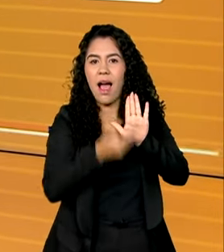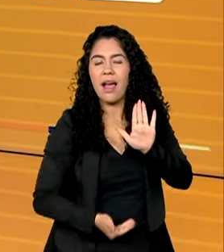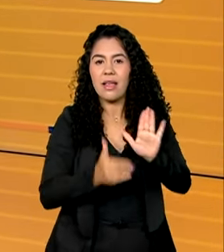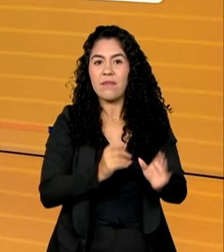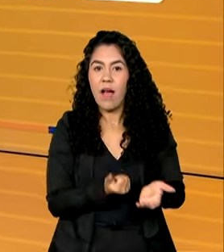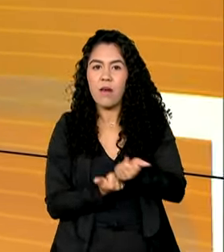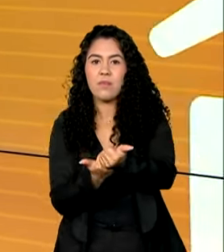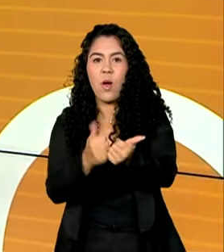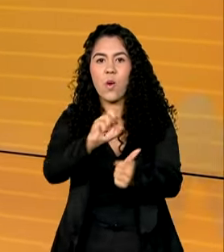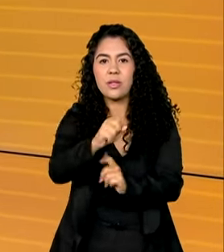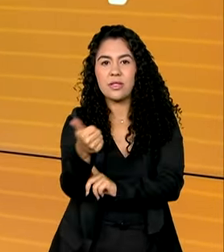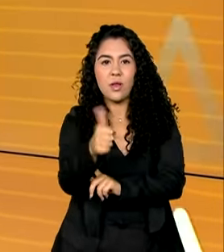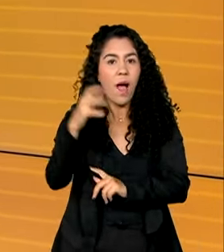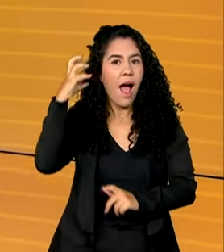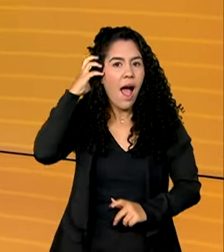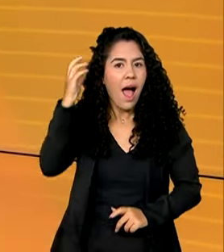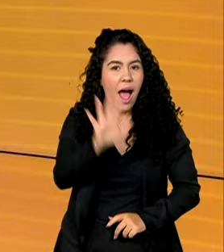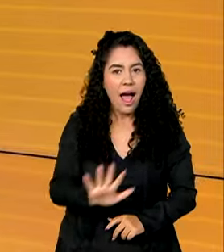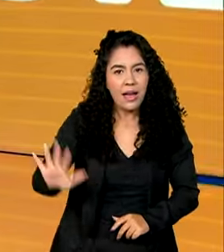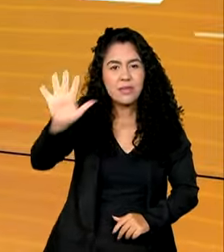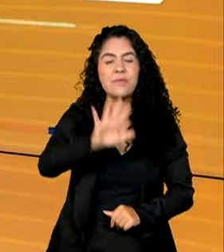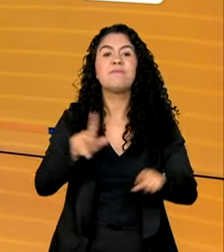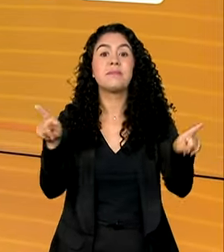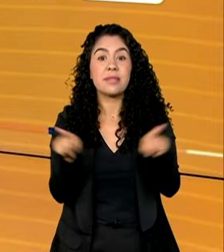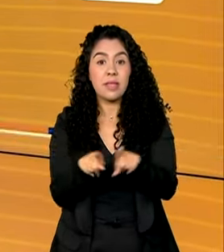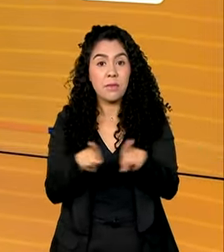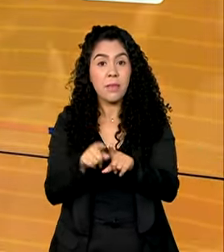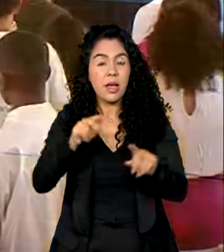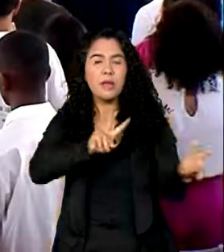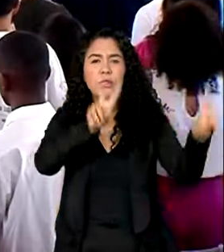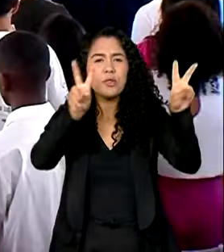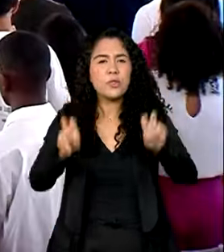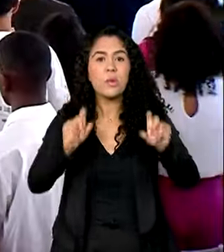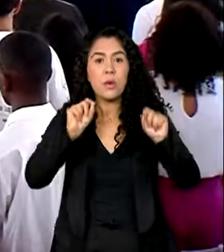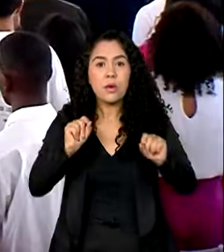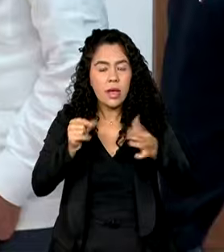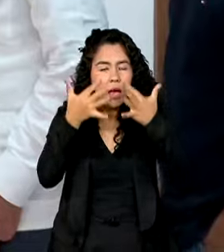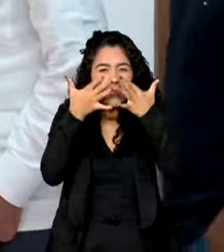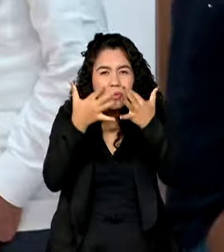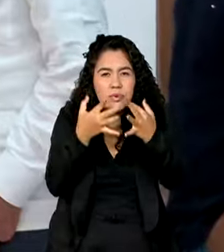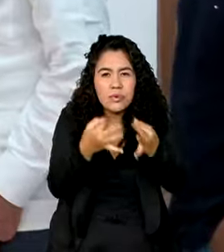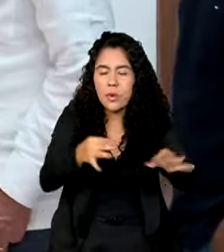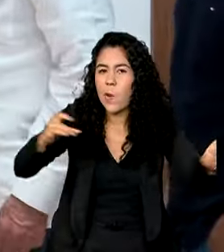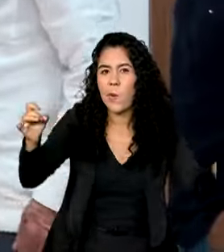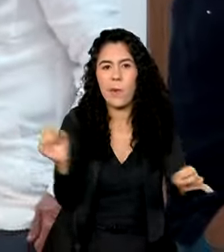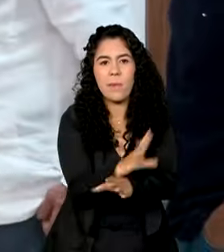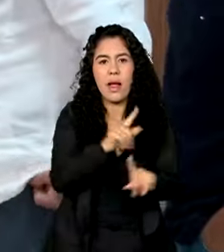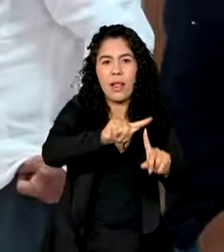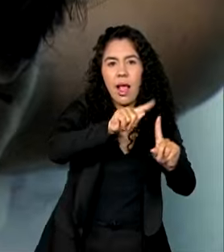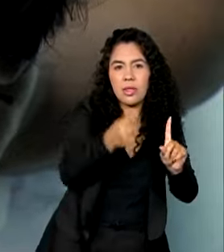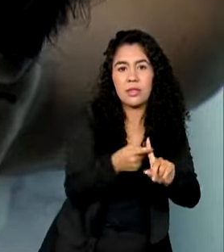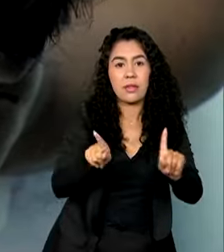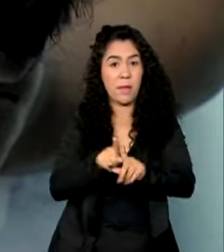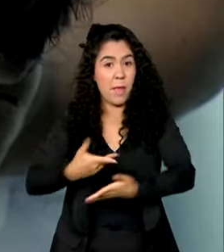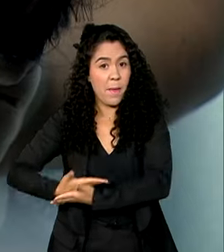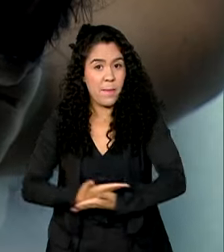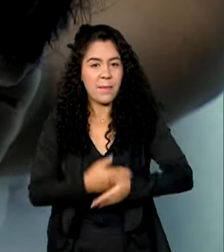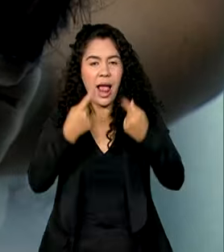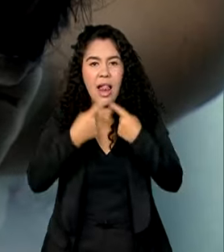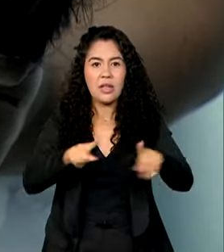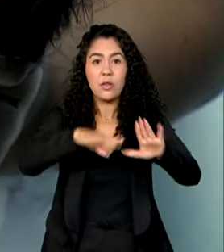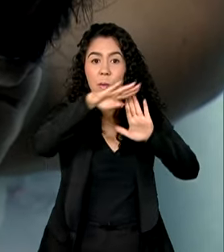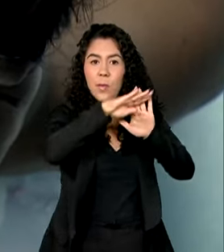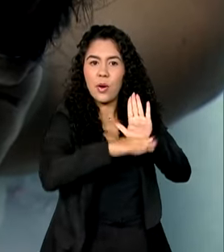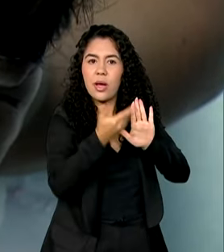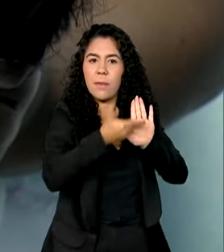rádios comunitárias. E veja também, Cuidado Integral a Gestantes e Bebês, lançado um novo programa